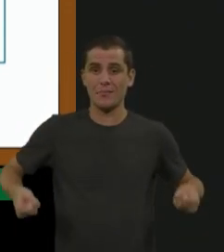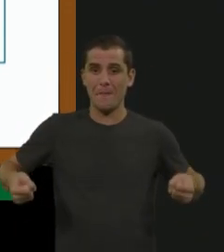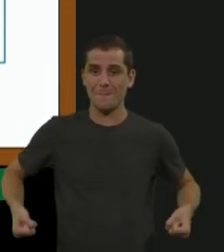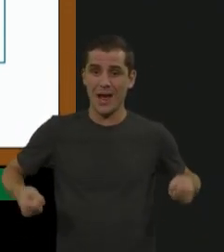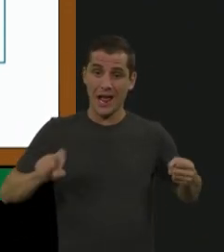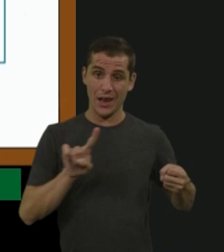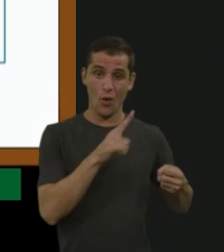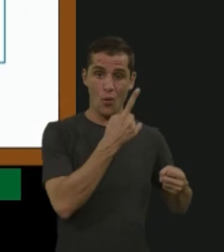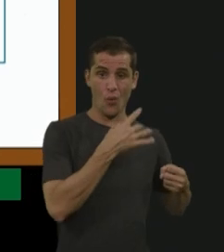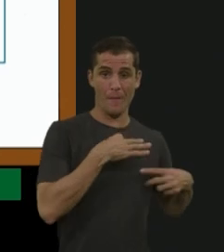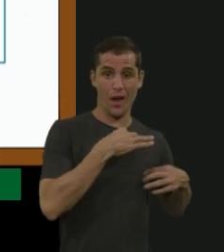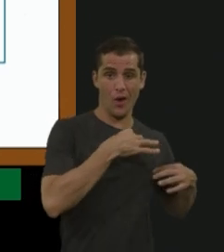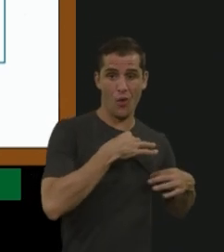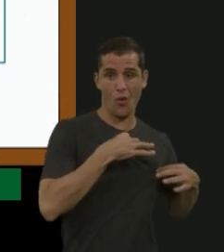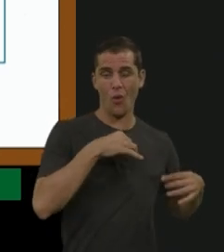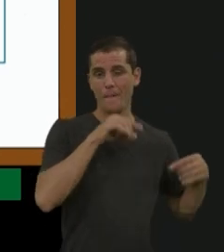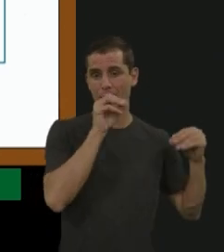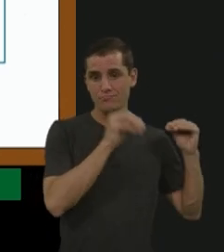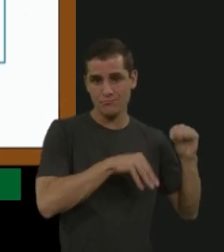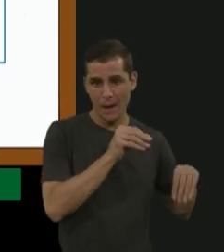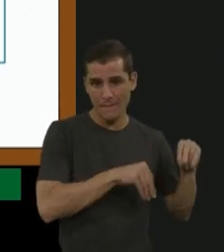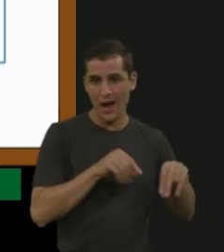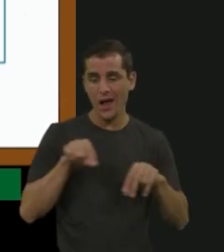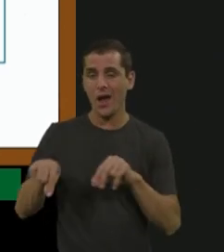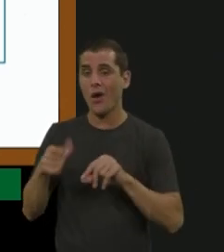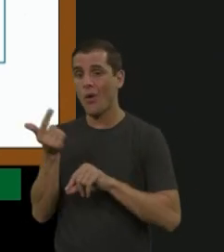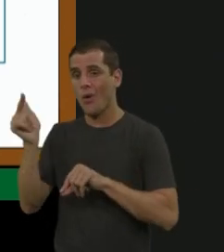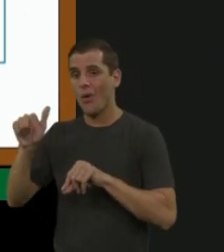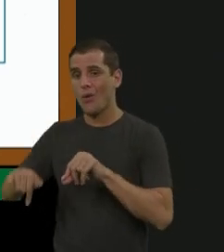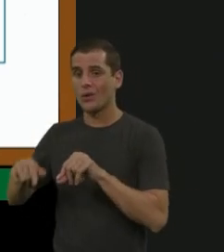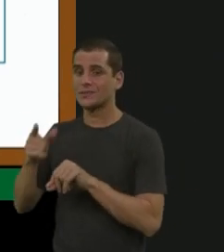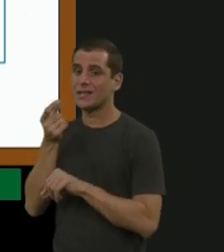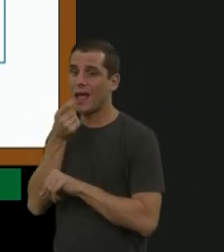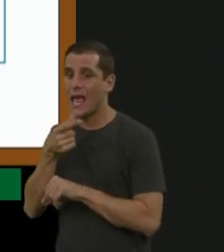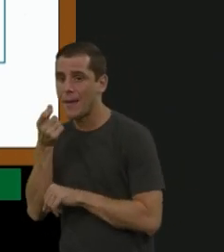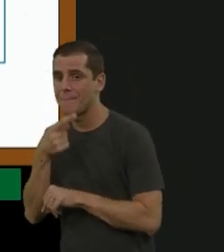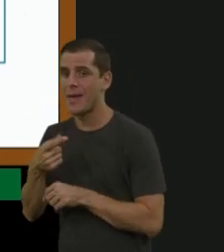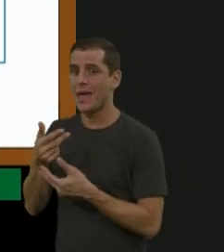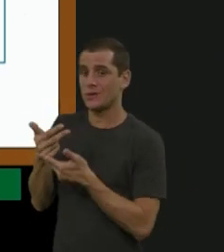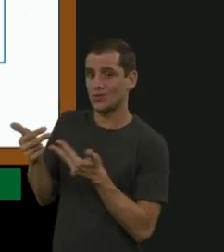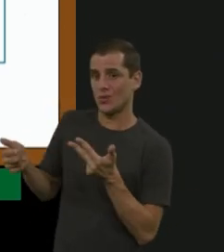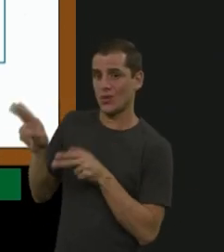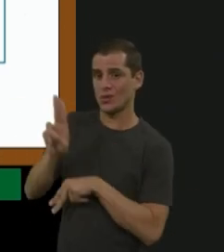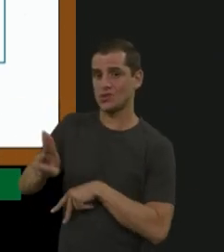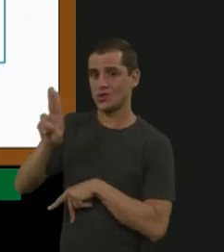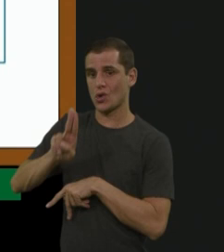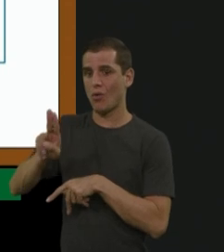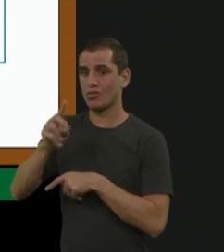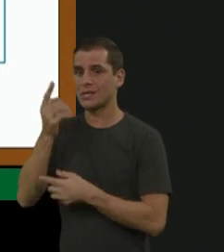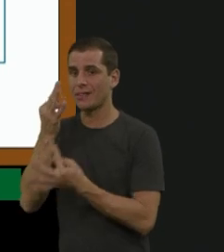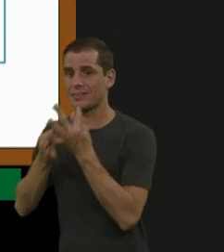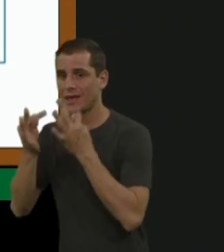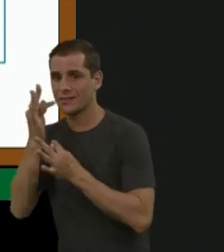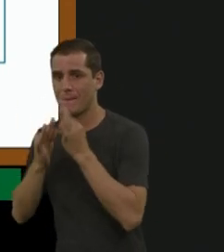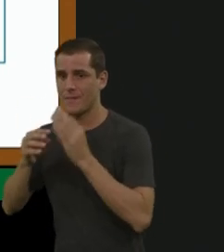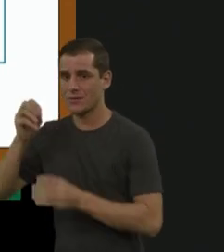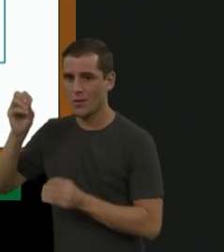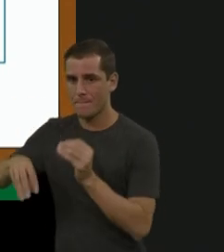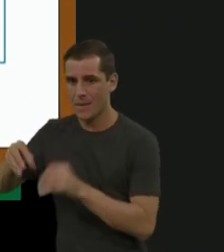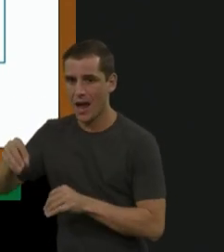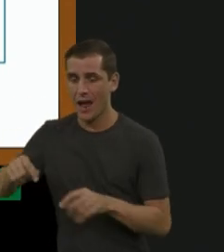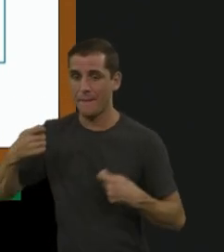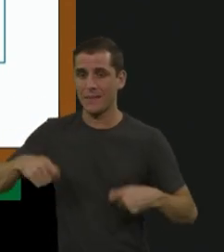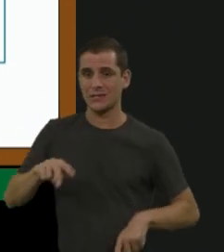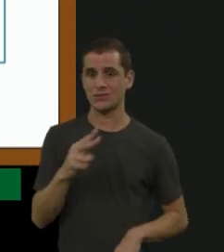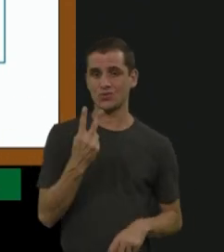essa preocupação também. Os que estão tratando, alguns pacientes mais idosos que estão tratando o